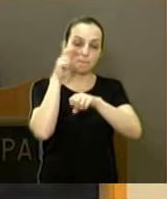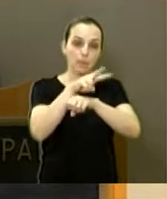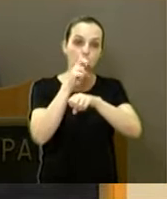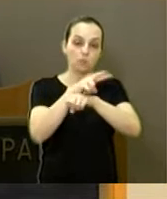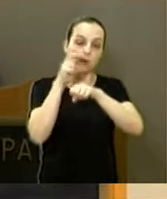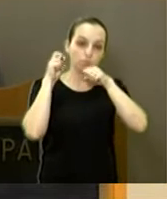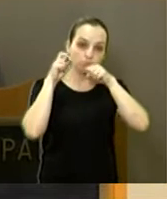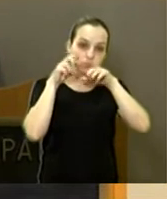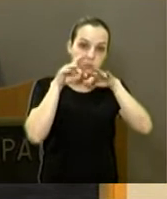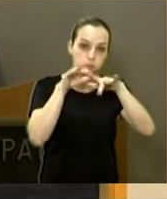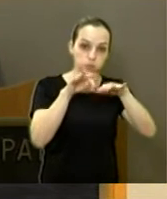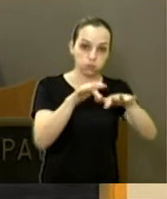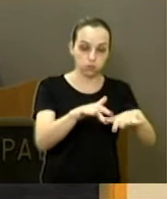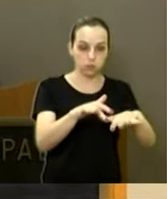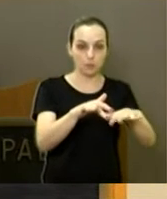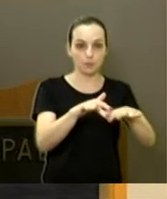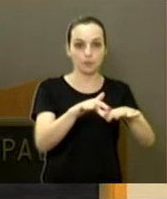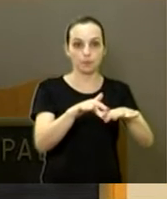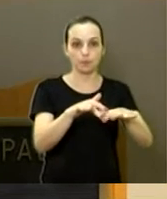agrotóxica.